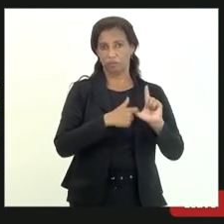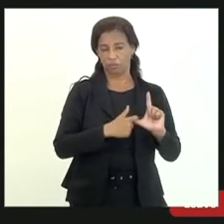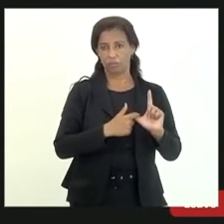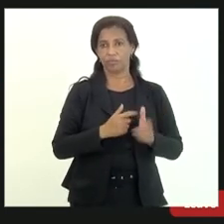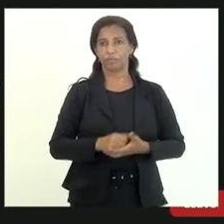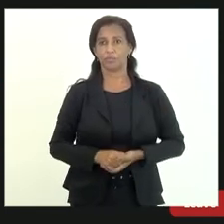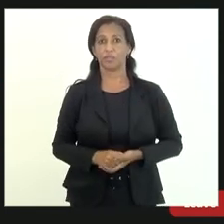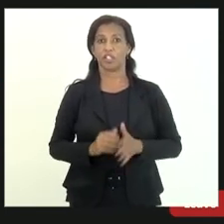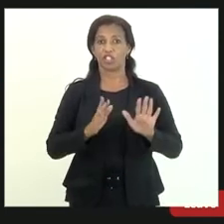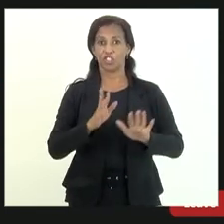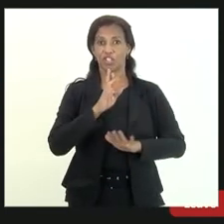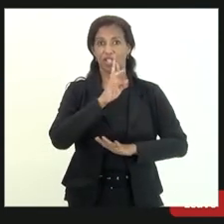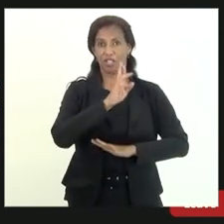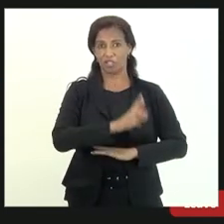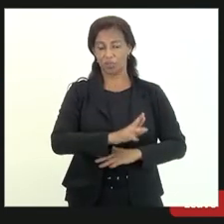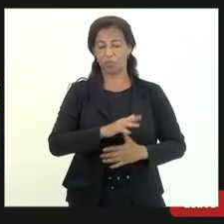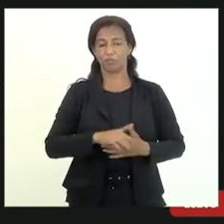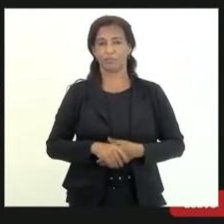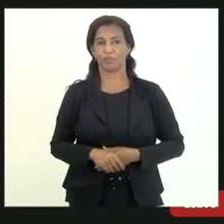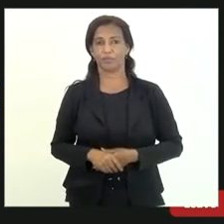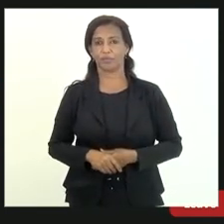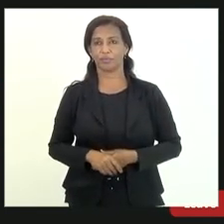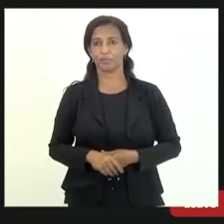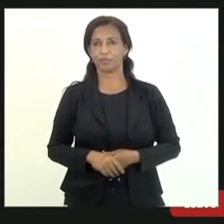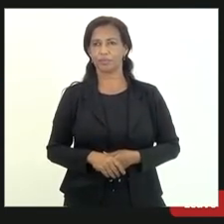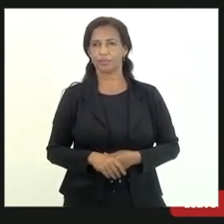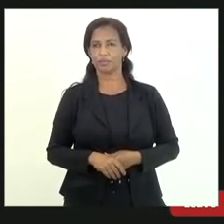responder a indagação que foi colocada